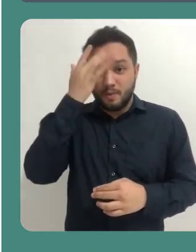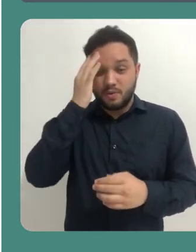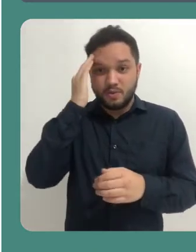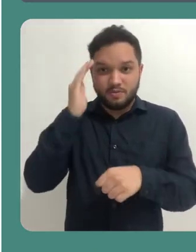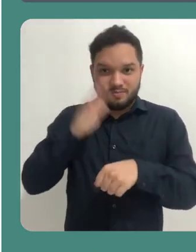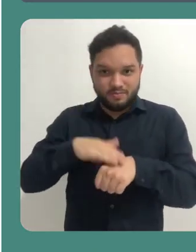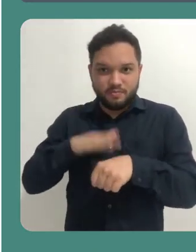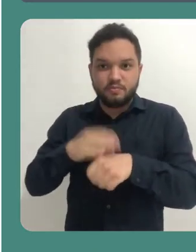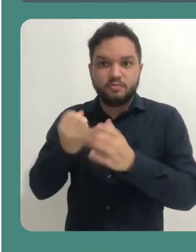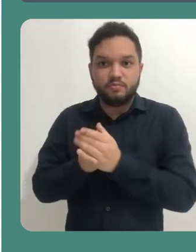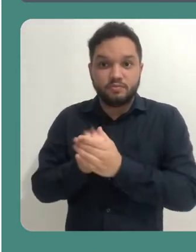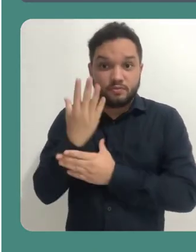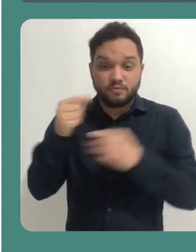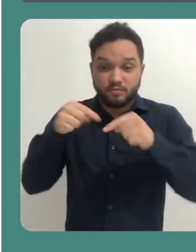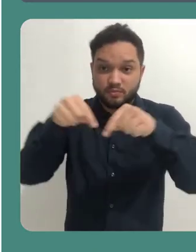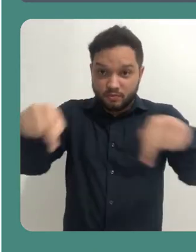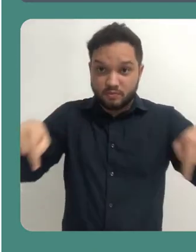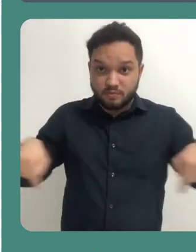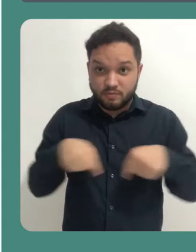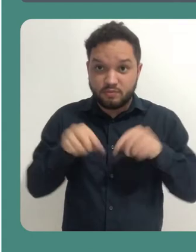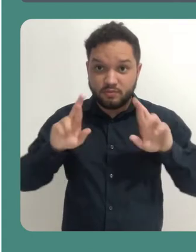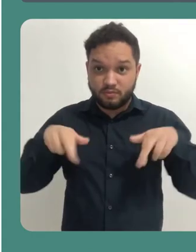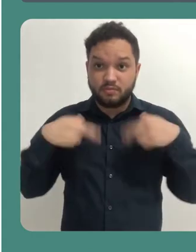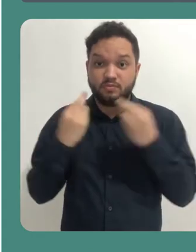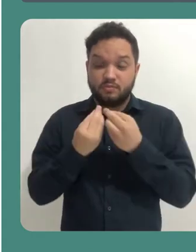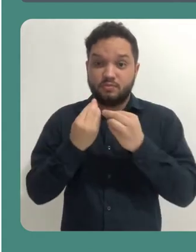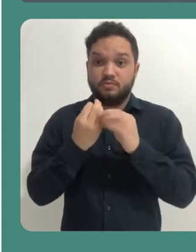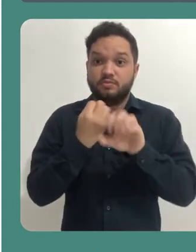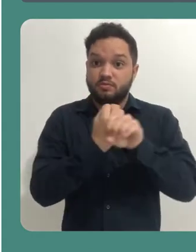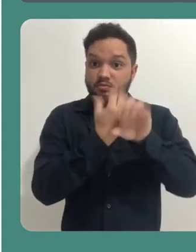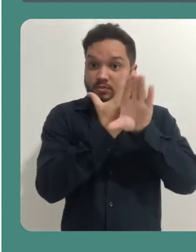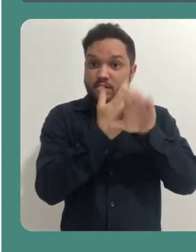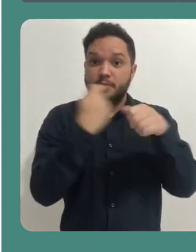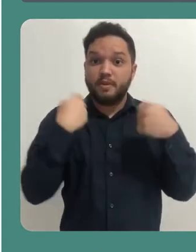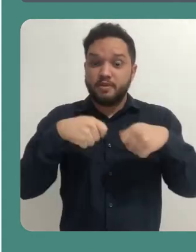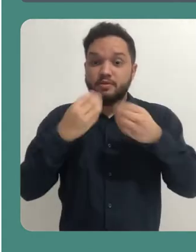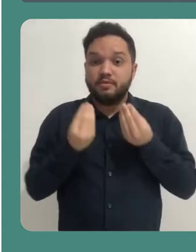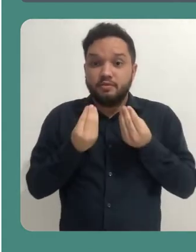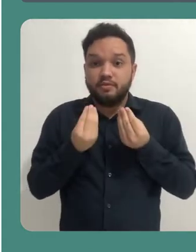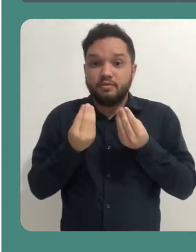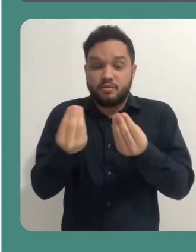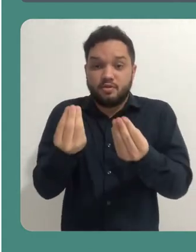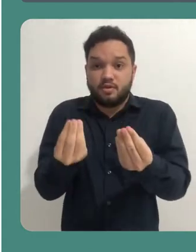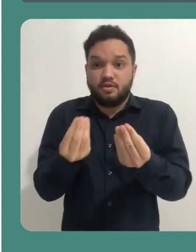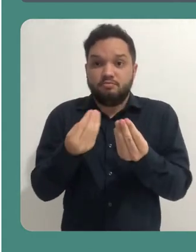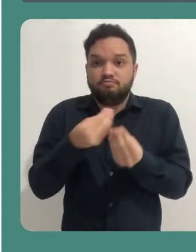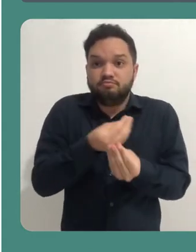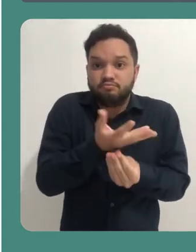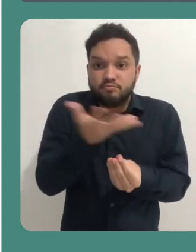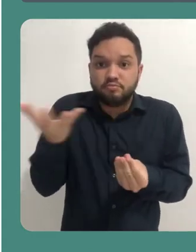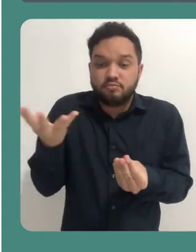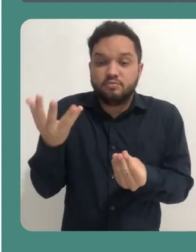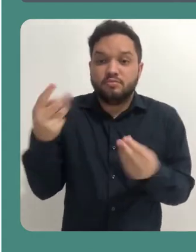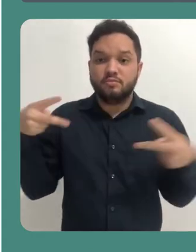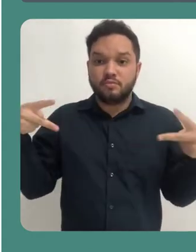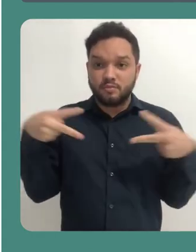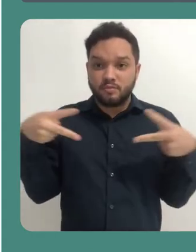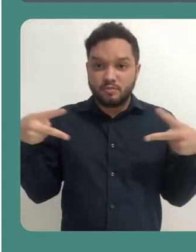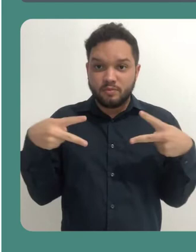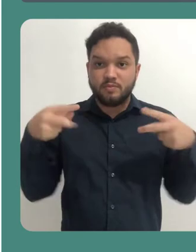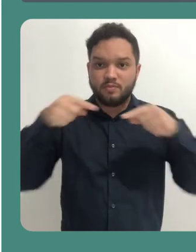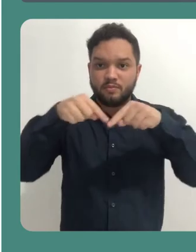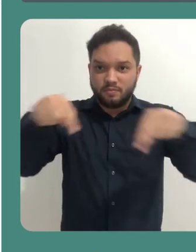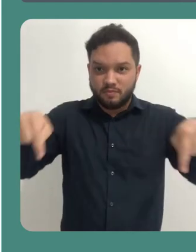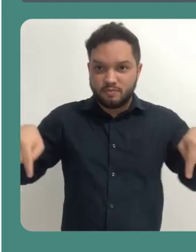para transmissões ou para reuniões na webconferência, eles precisam compartilhar com todos os convidados o endereço de sua